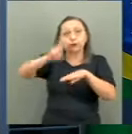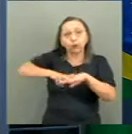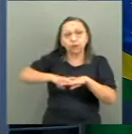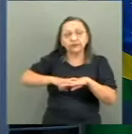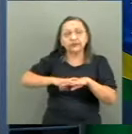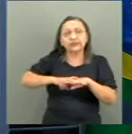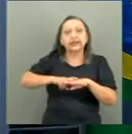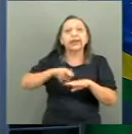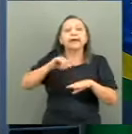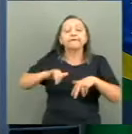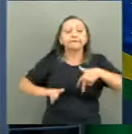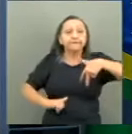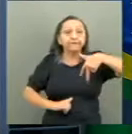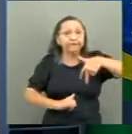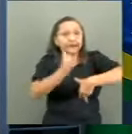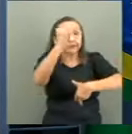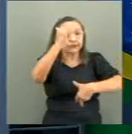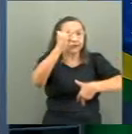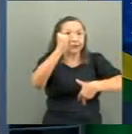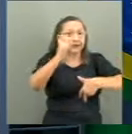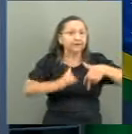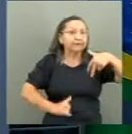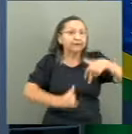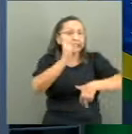vítimas, da chacina de Unaí.